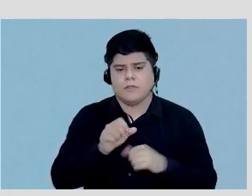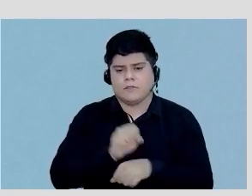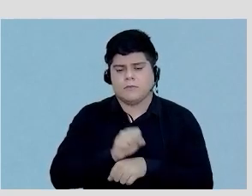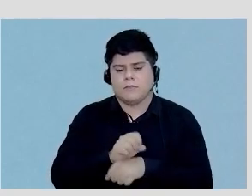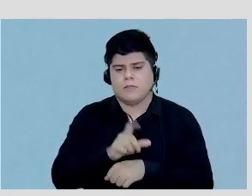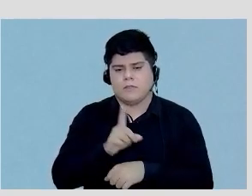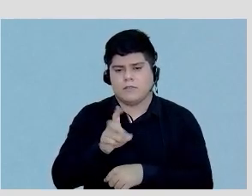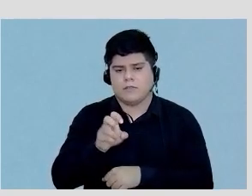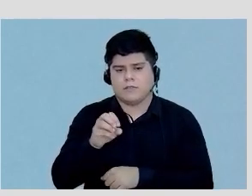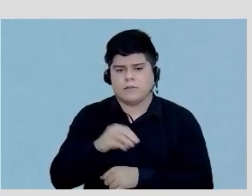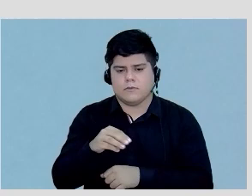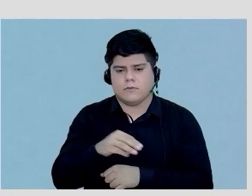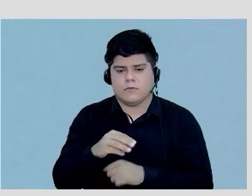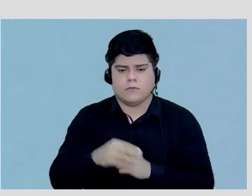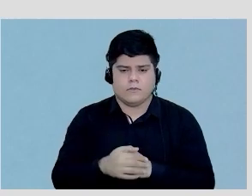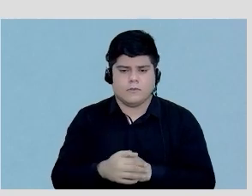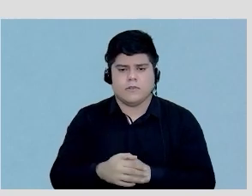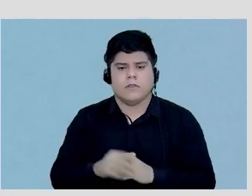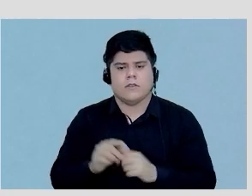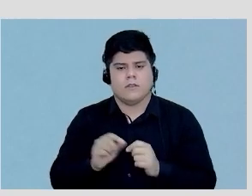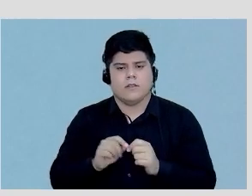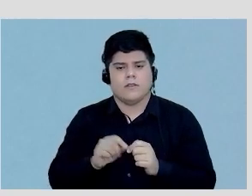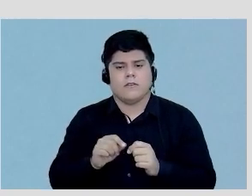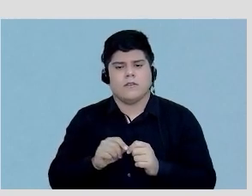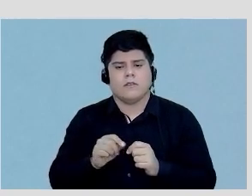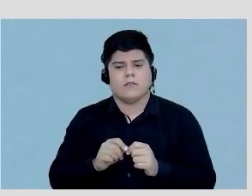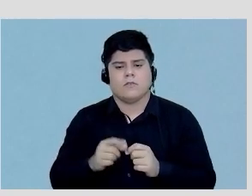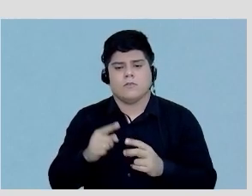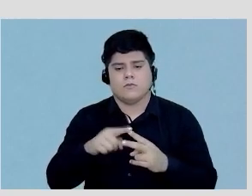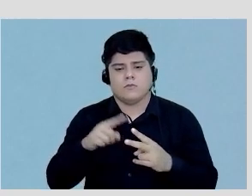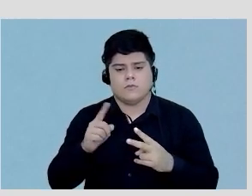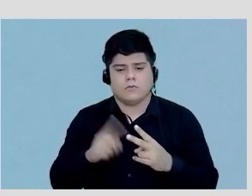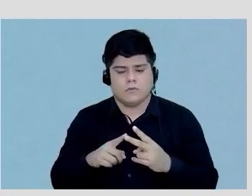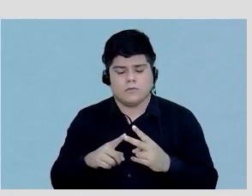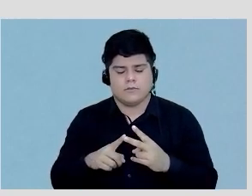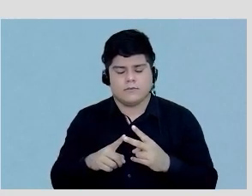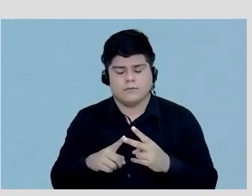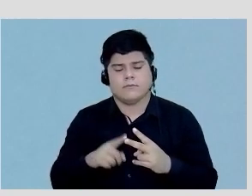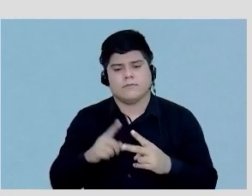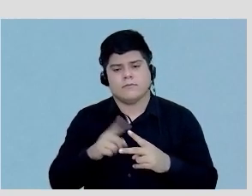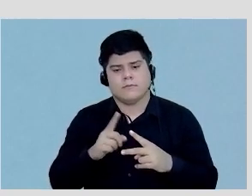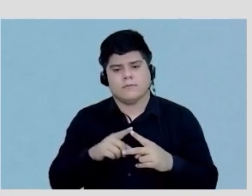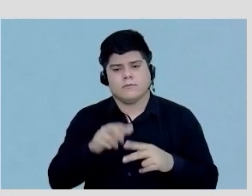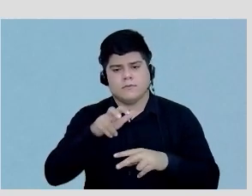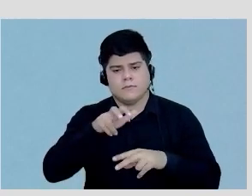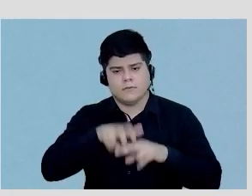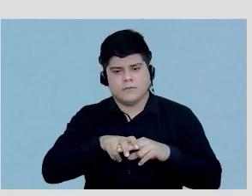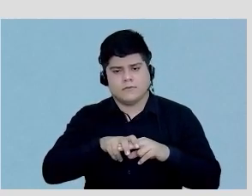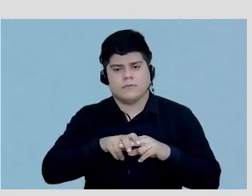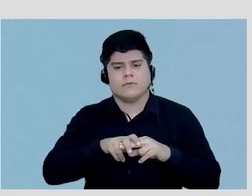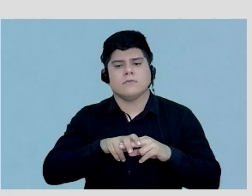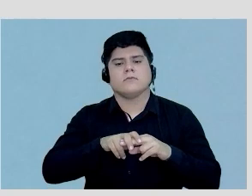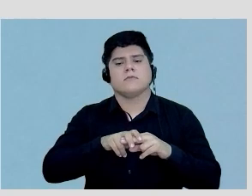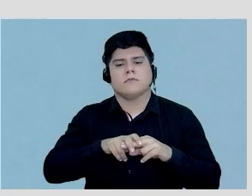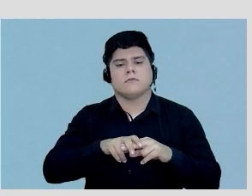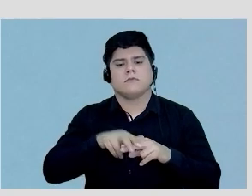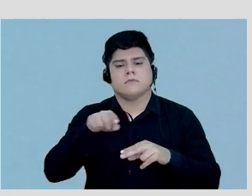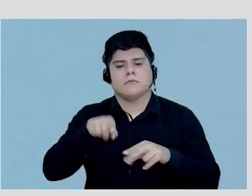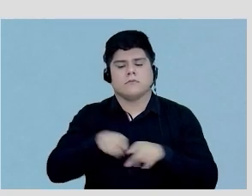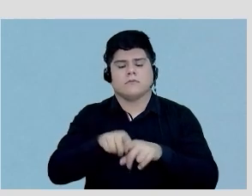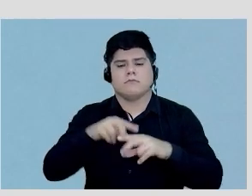minutos e faz a aquisição dos dois formatos, né? Tanto com o paciente sentado, quanto com paciente